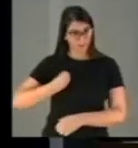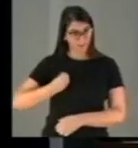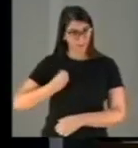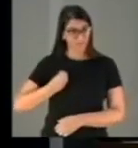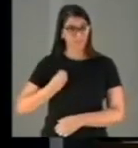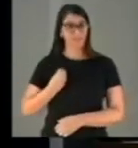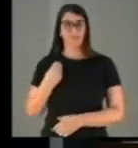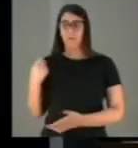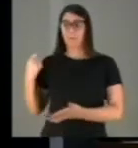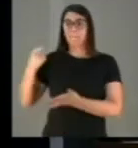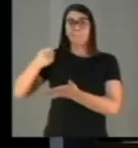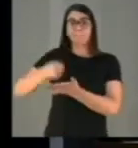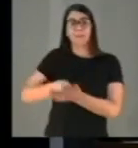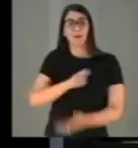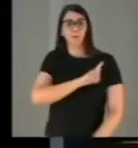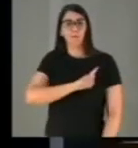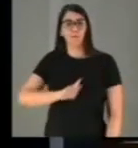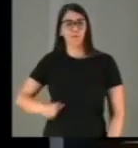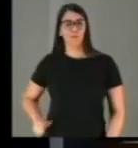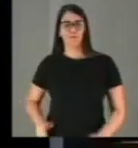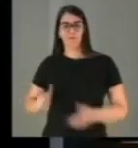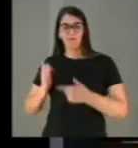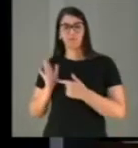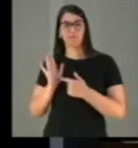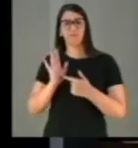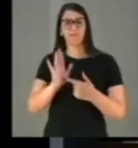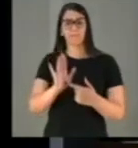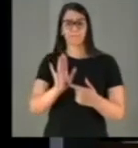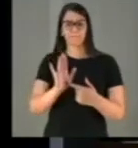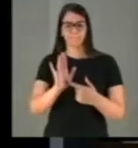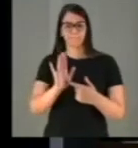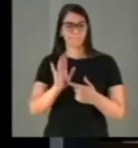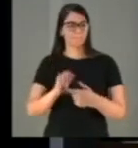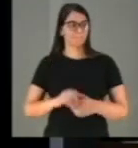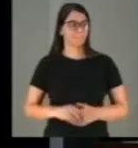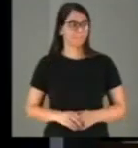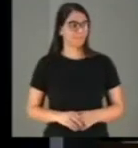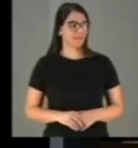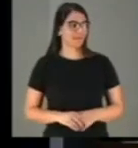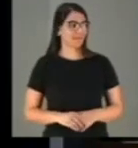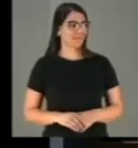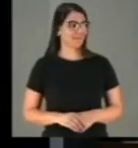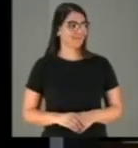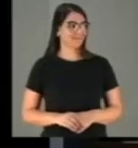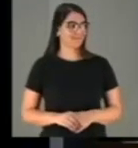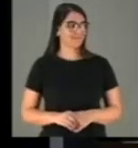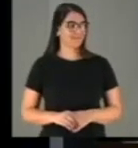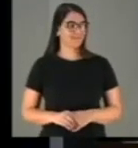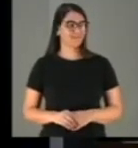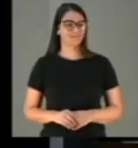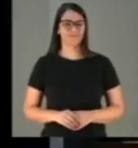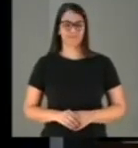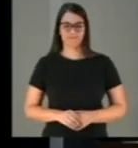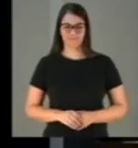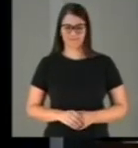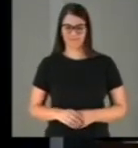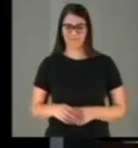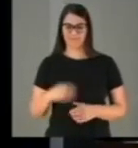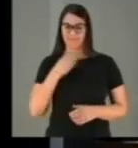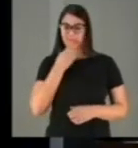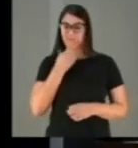patrocinadas por um governo que demonstrou ser um deserto de ideias e que cabe a nós buscar,